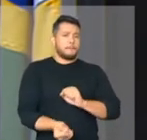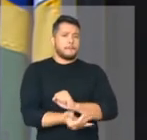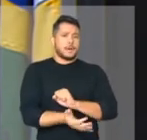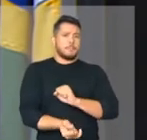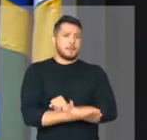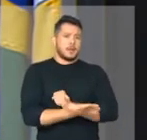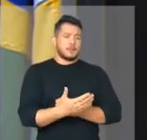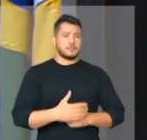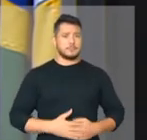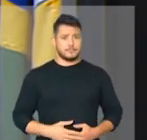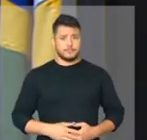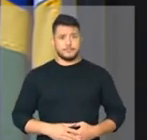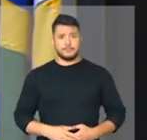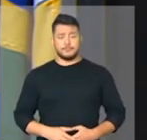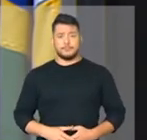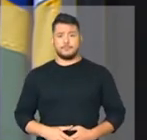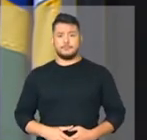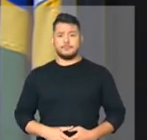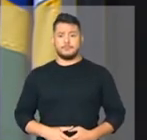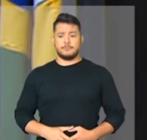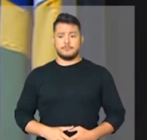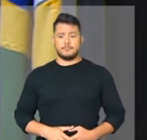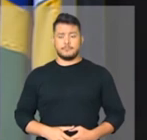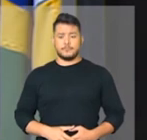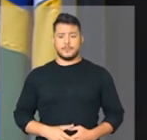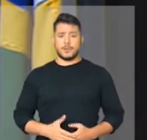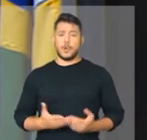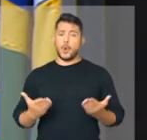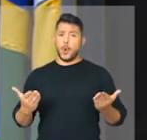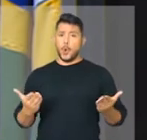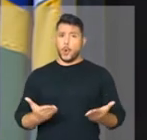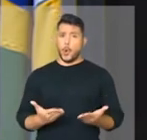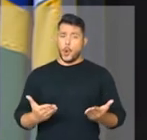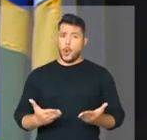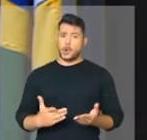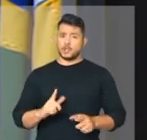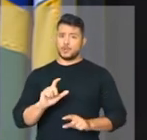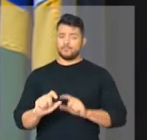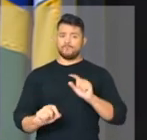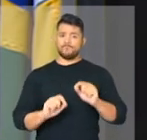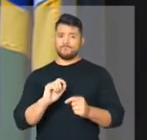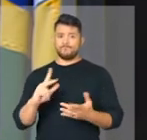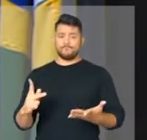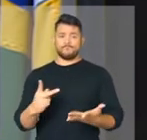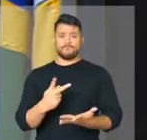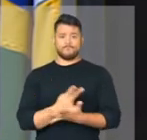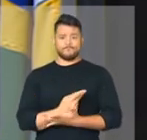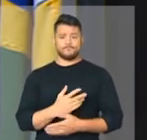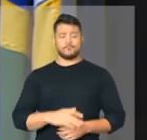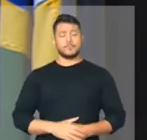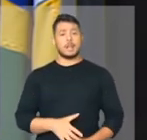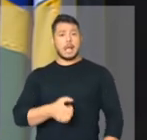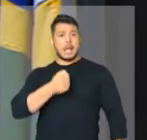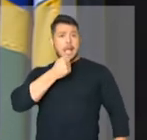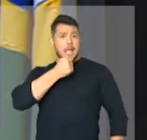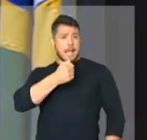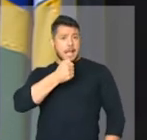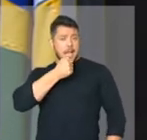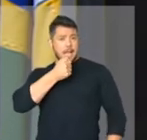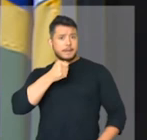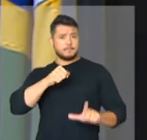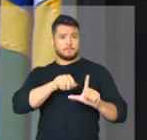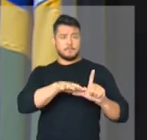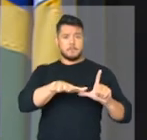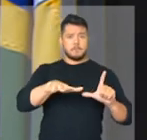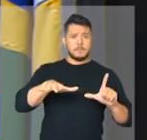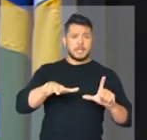dos governos. E hoje o que nós temos é a imprensa, aliada com